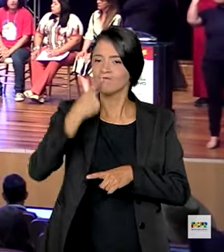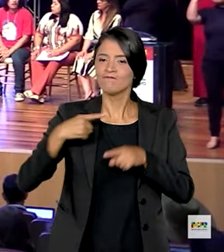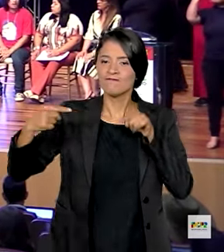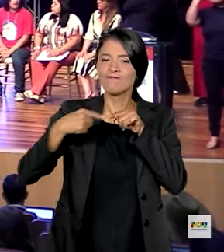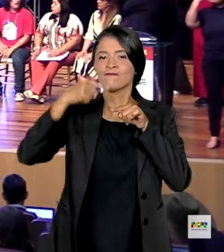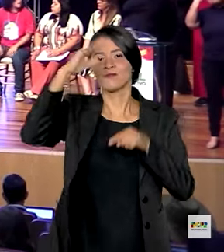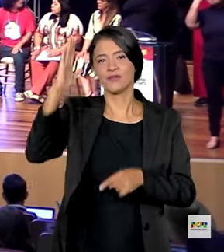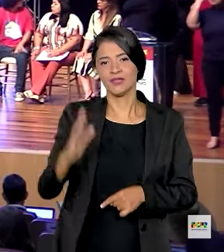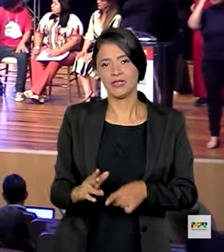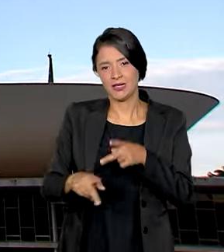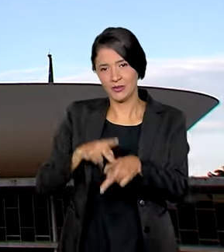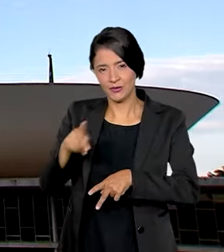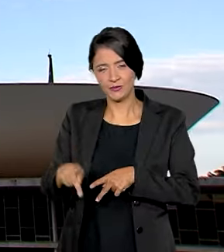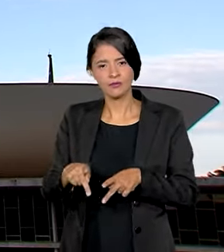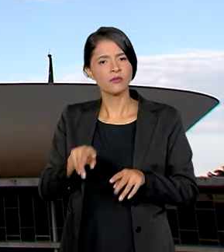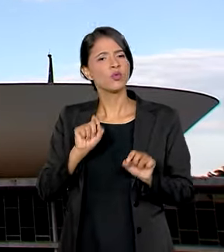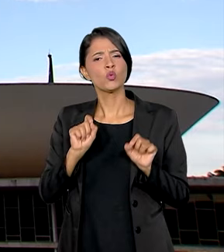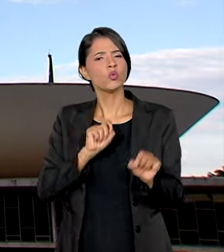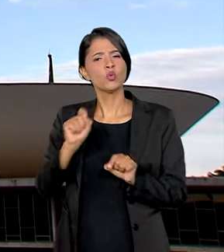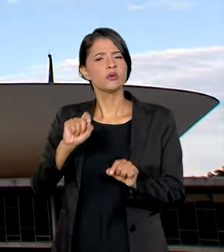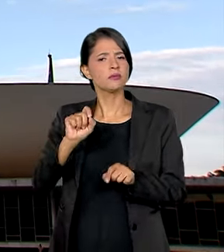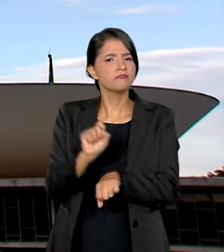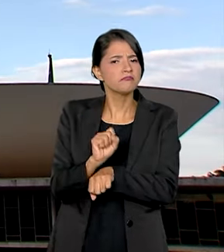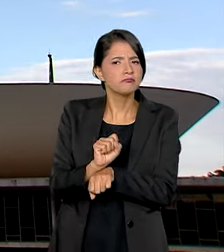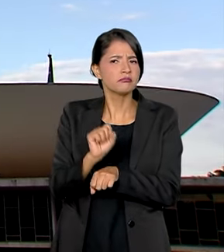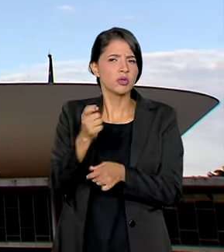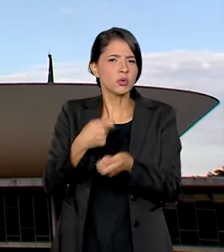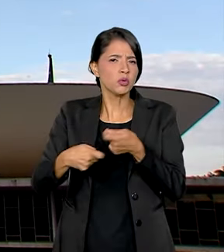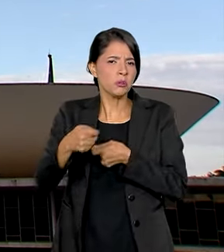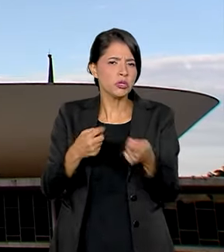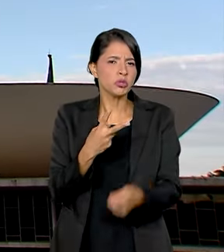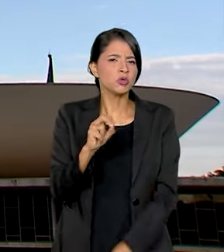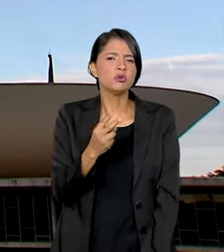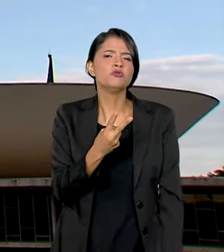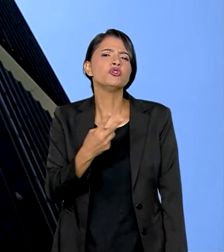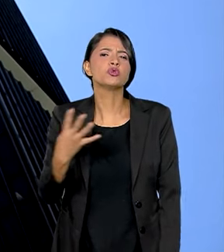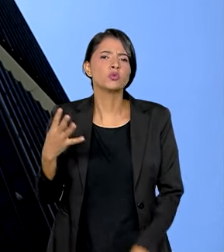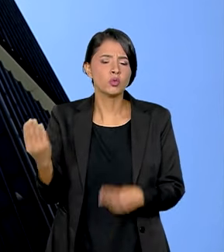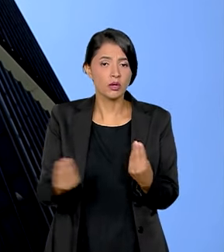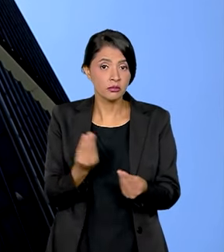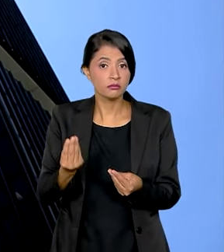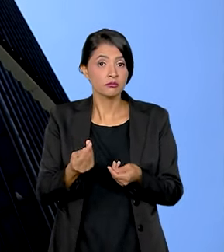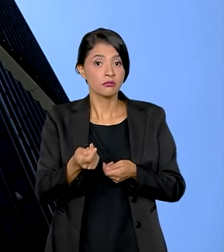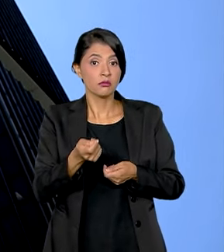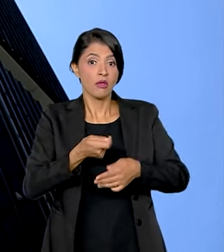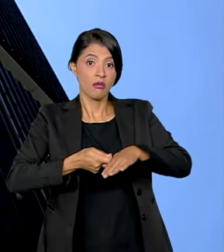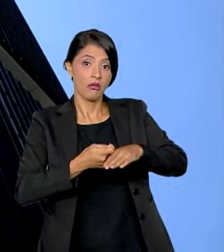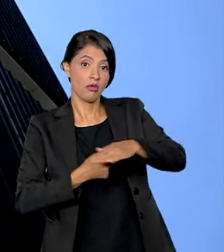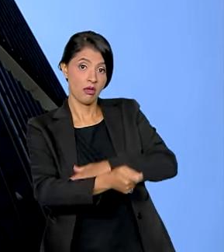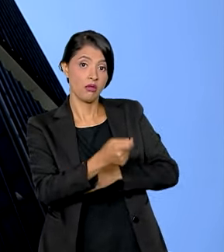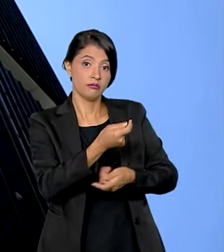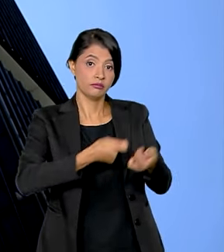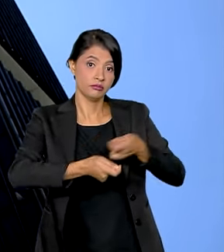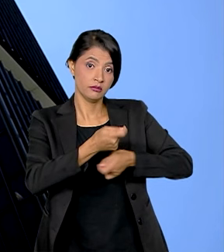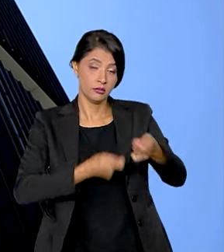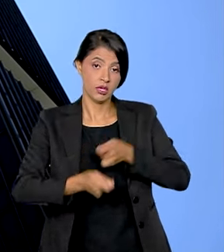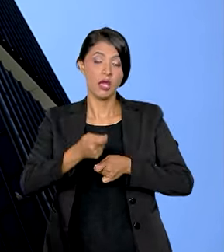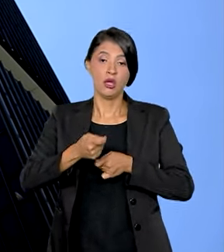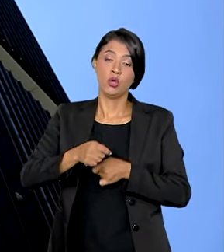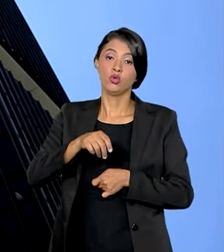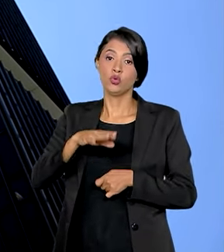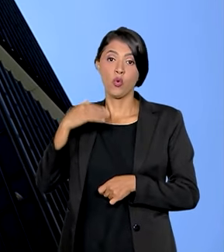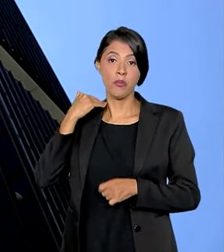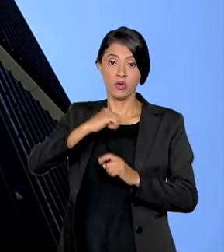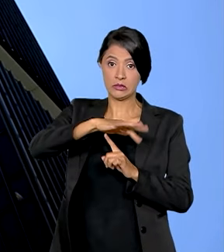vai ter a cara do povo brasileiro. E o que esperar da economia brasileira em 2024? O mercado financeiro, no boletim do Banco